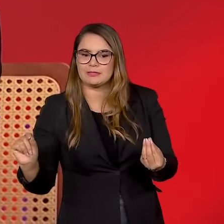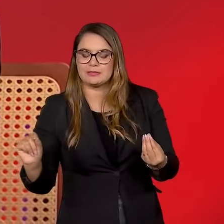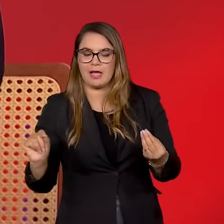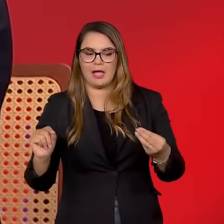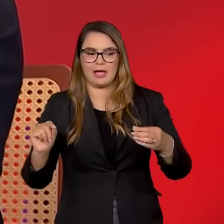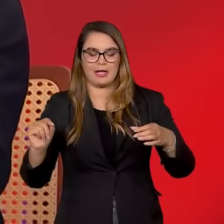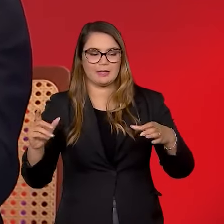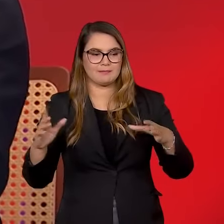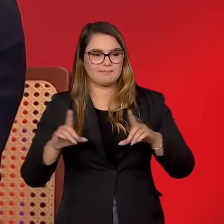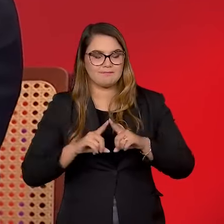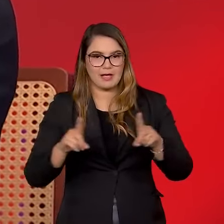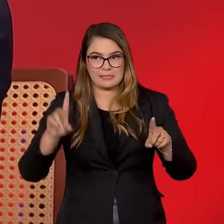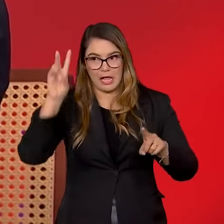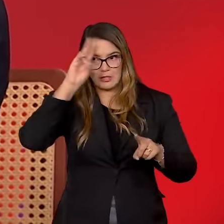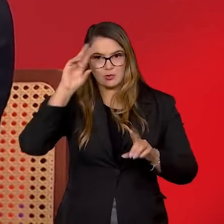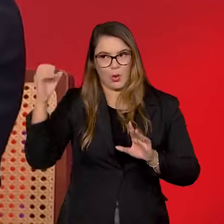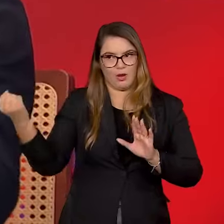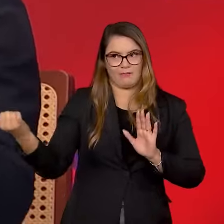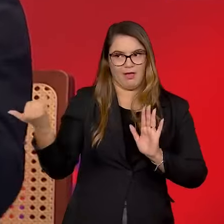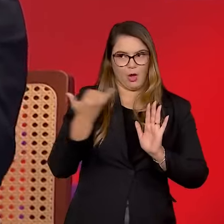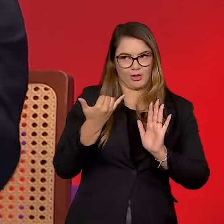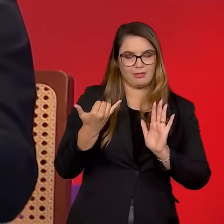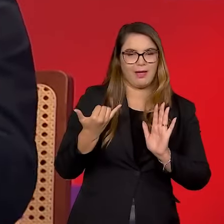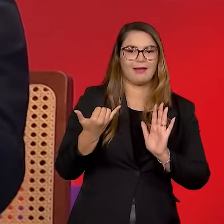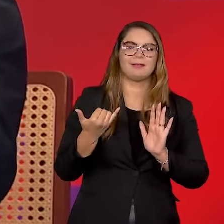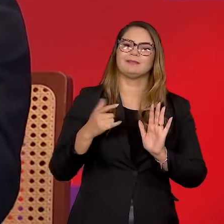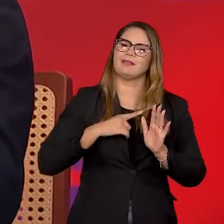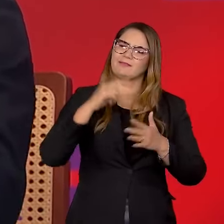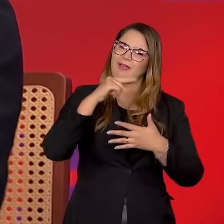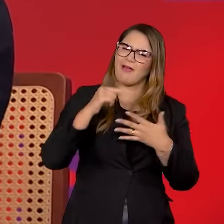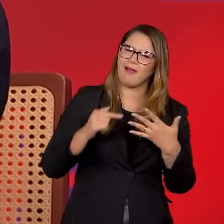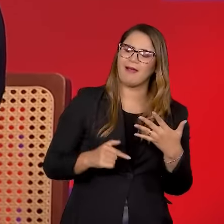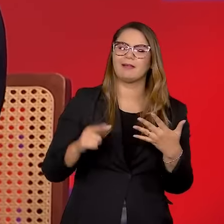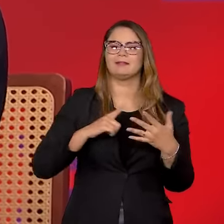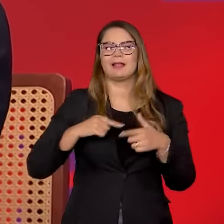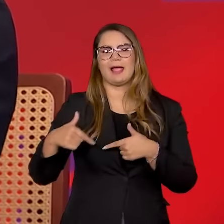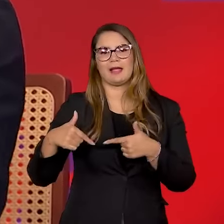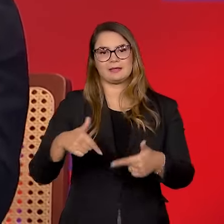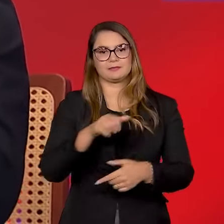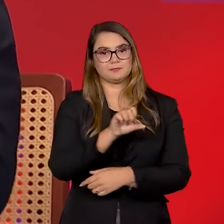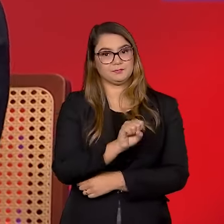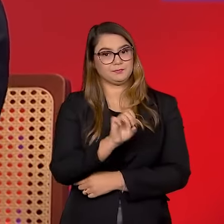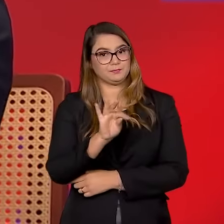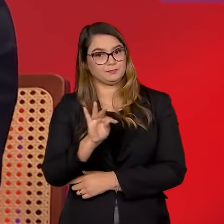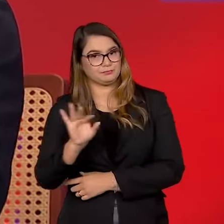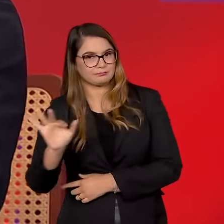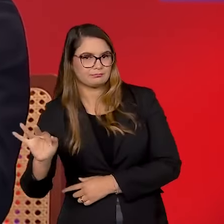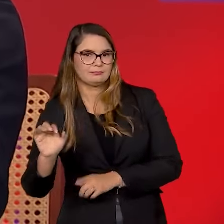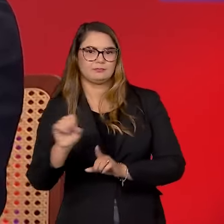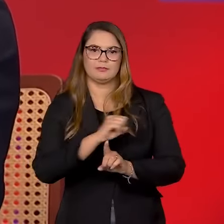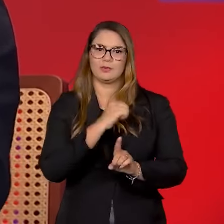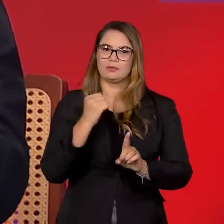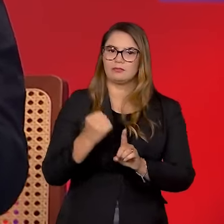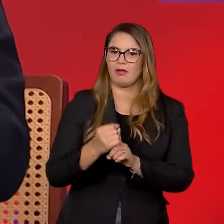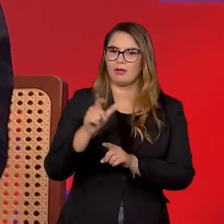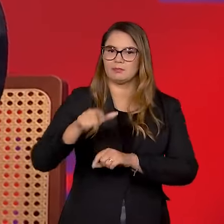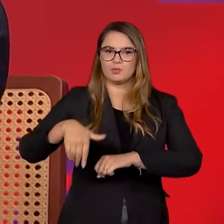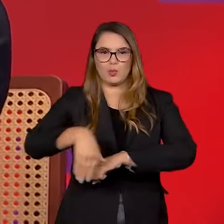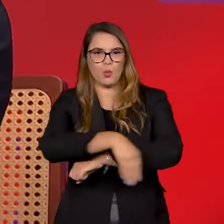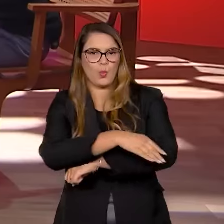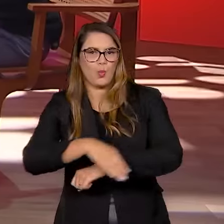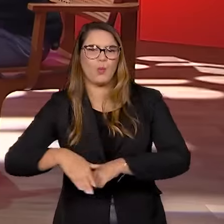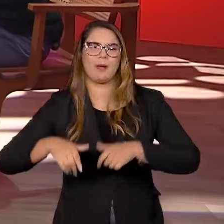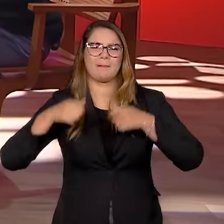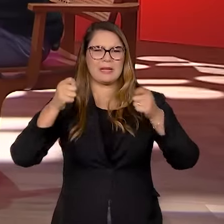túnel. A história vai nos contar. A gente tem vários elementos. A gente tem ações do STF, sociedade civil, pessoas na rua, muita